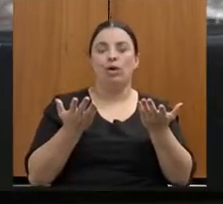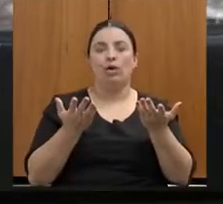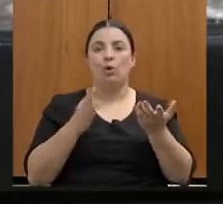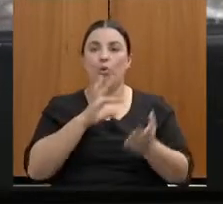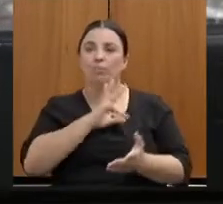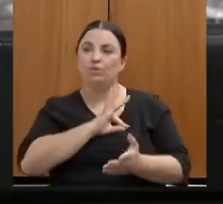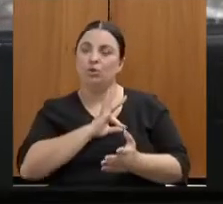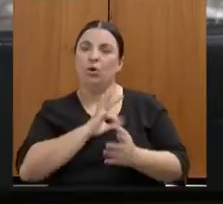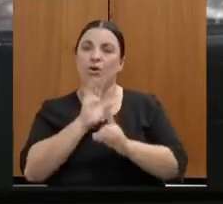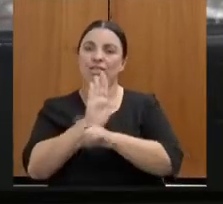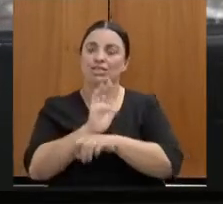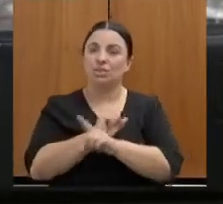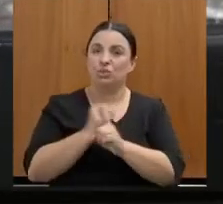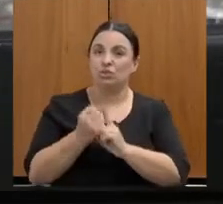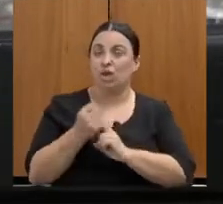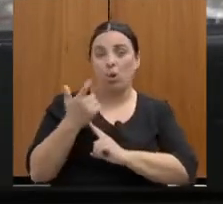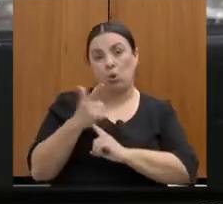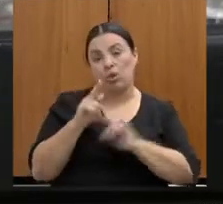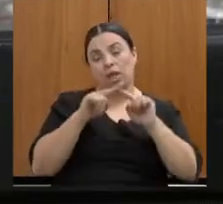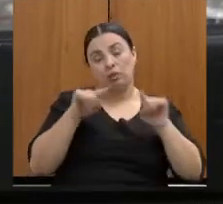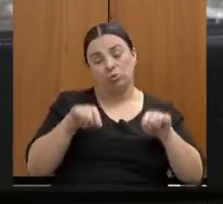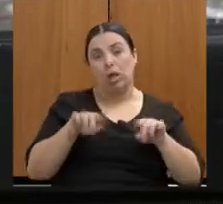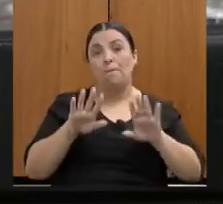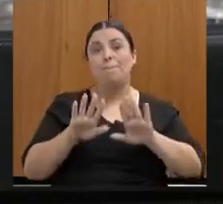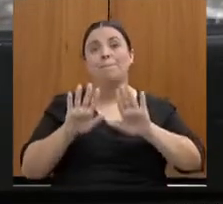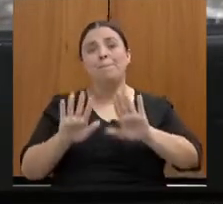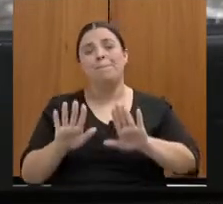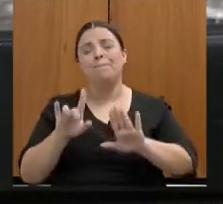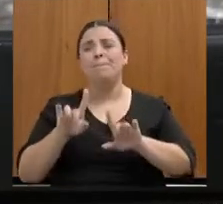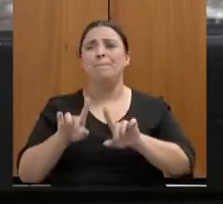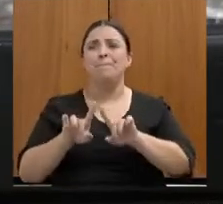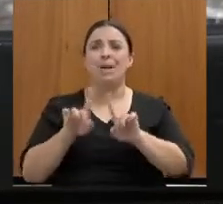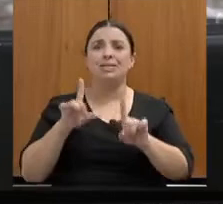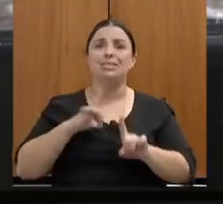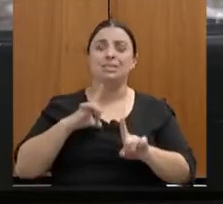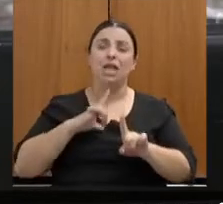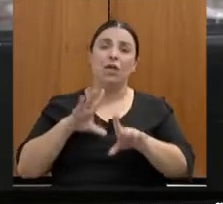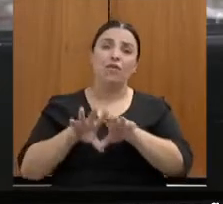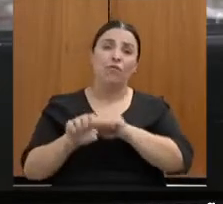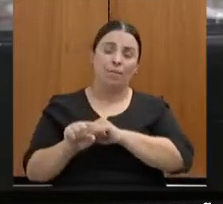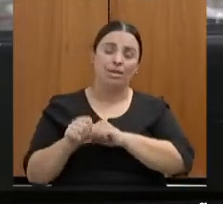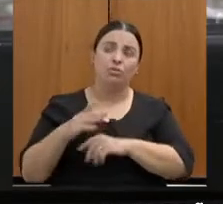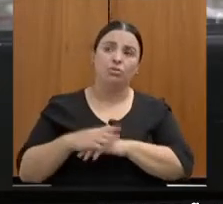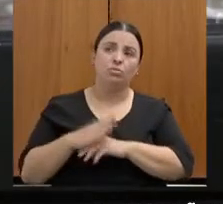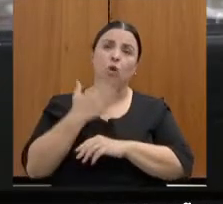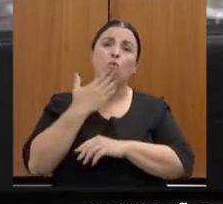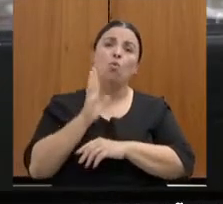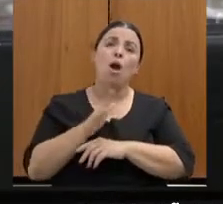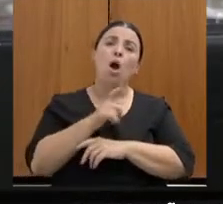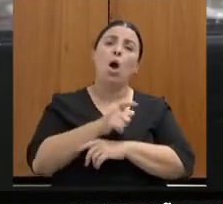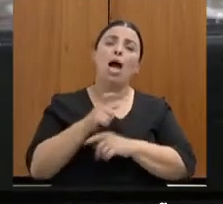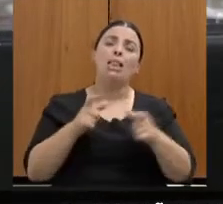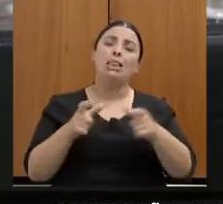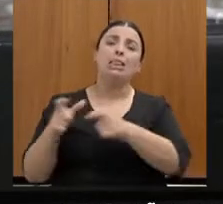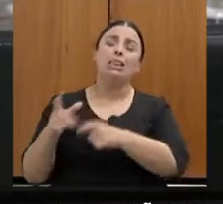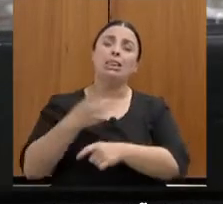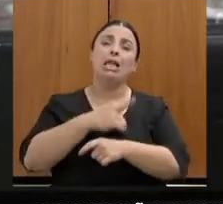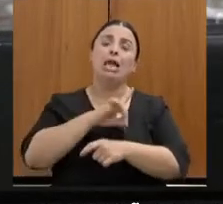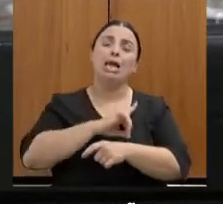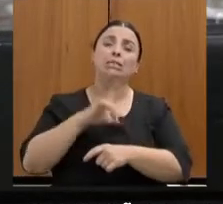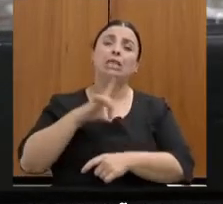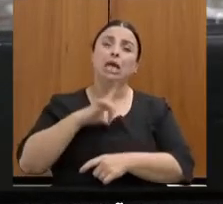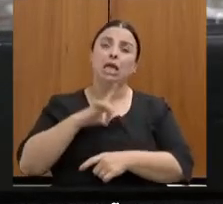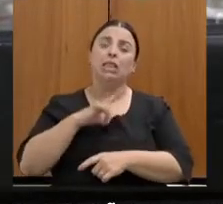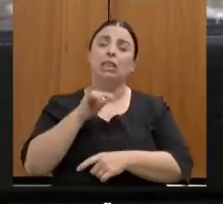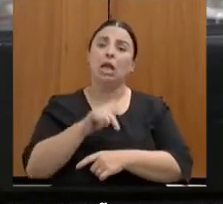não tem isso dentro do quadro, mas tem informações. Dessas formações, em qual dessas unidades a gente poderia apresentar